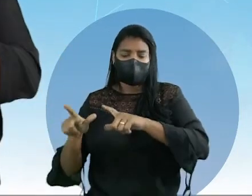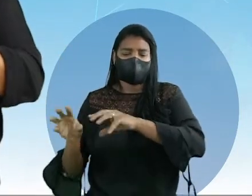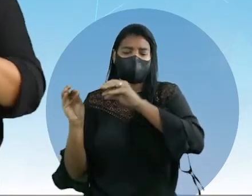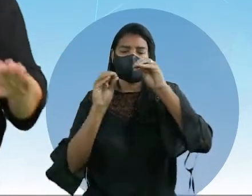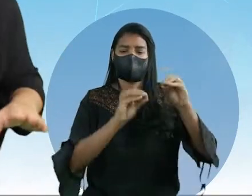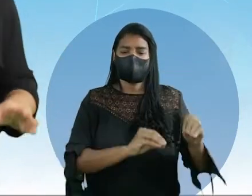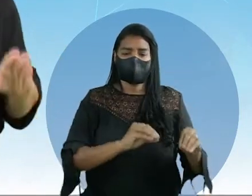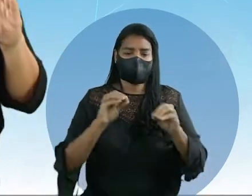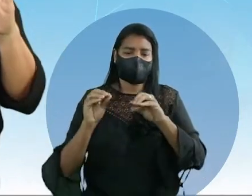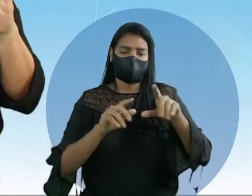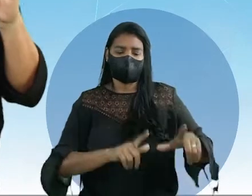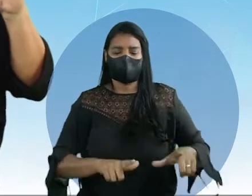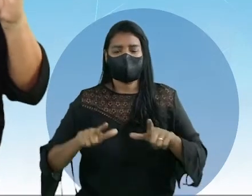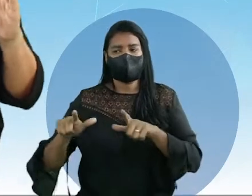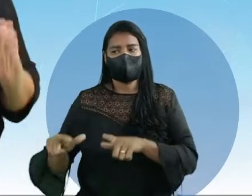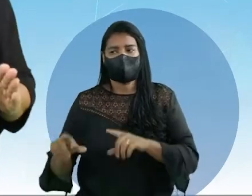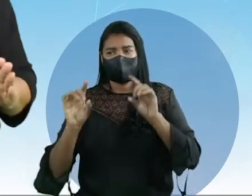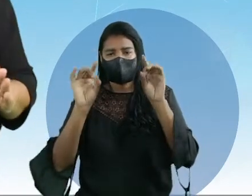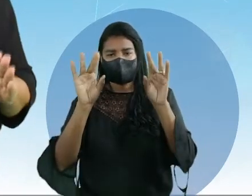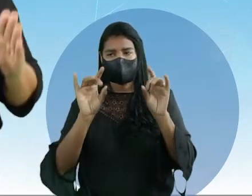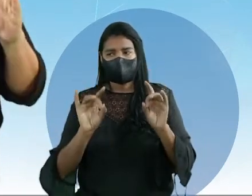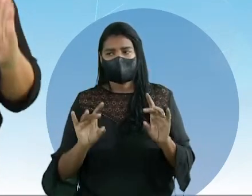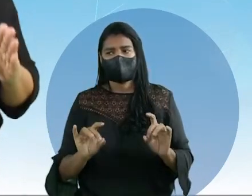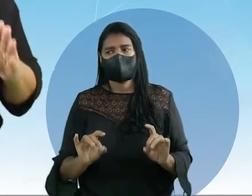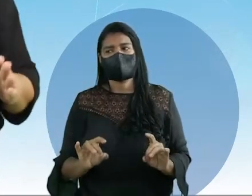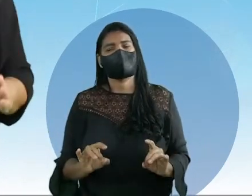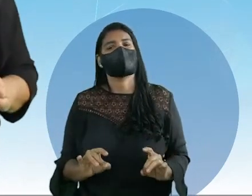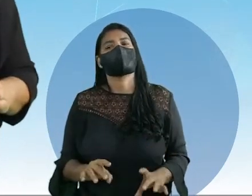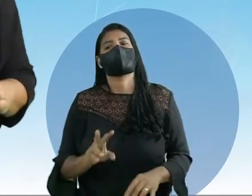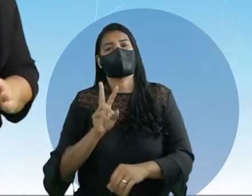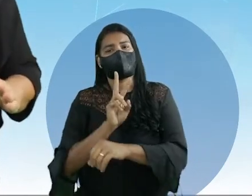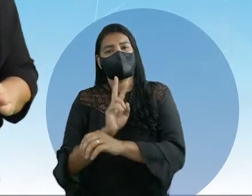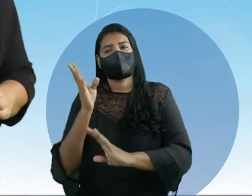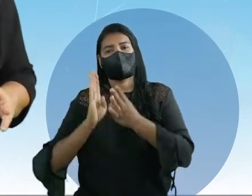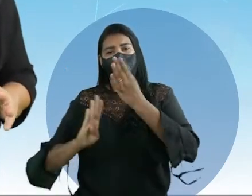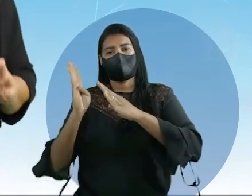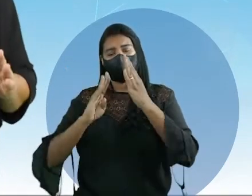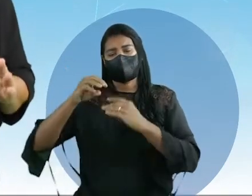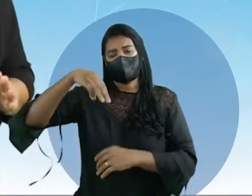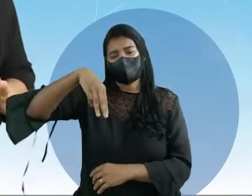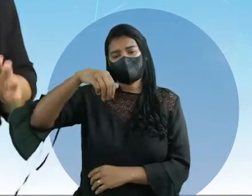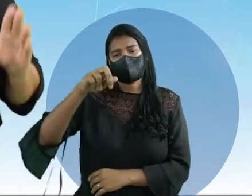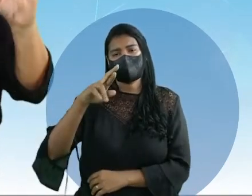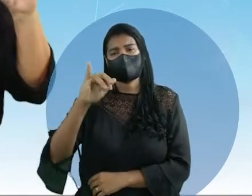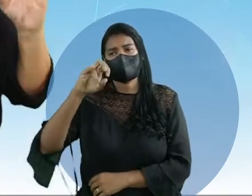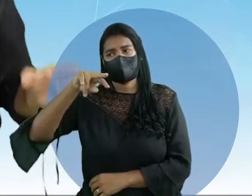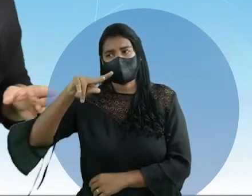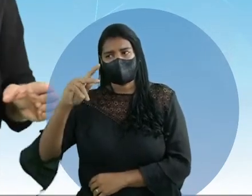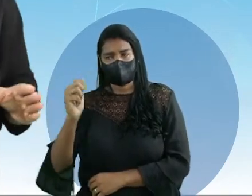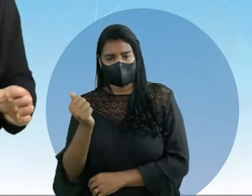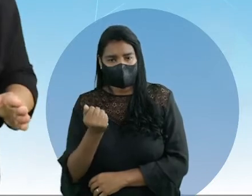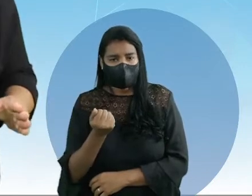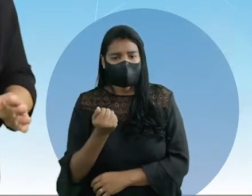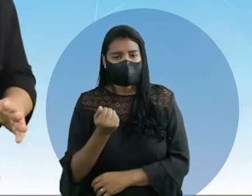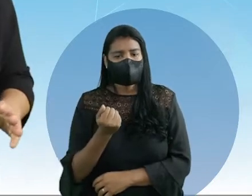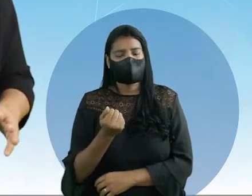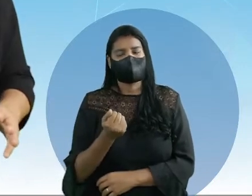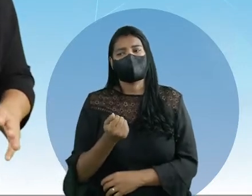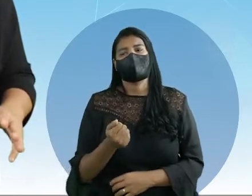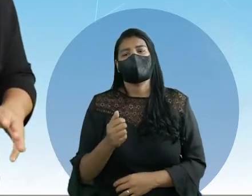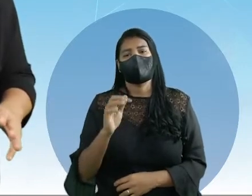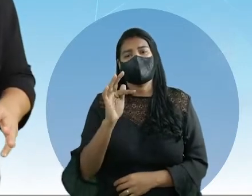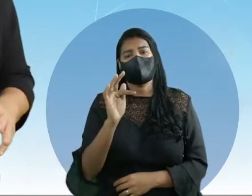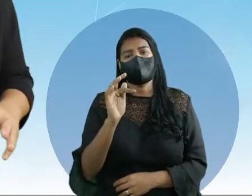outro. Um lugar específico para a reserva biológica marinha, tá? A do Farol e a do